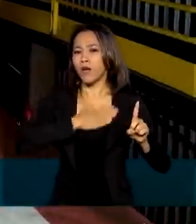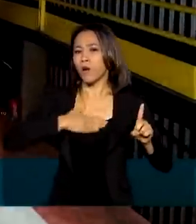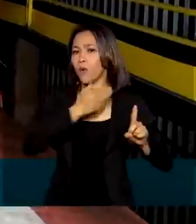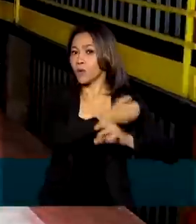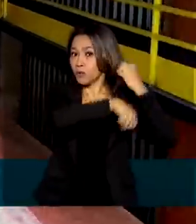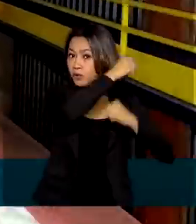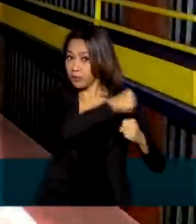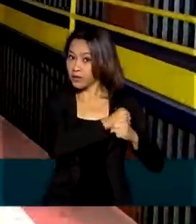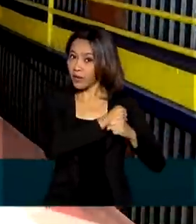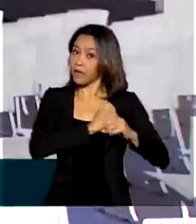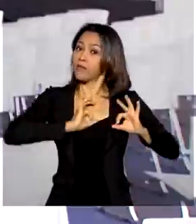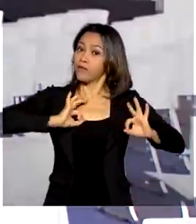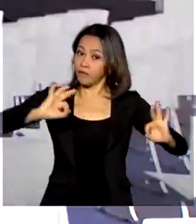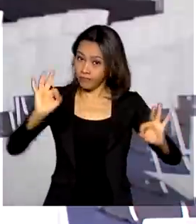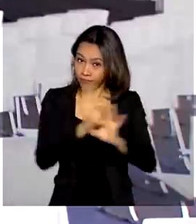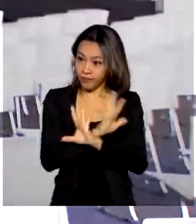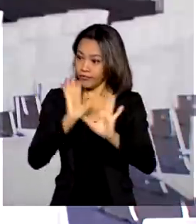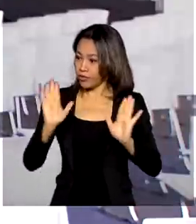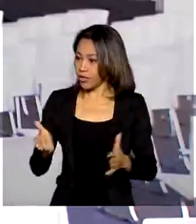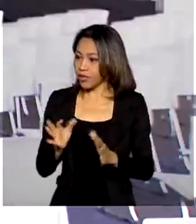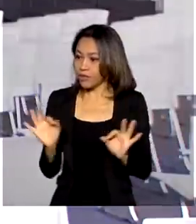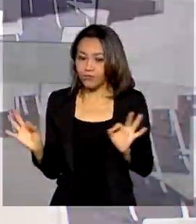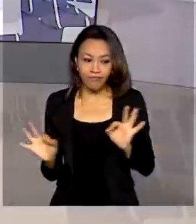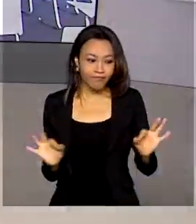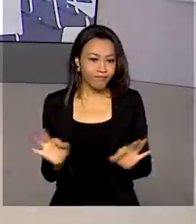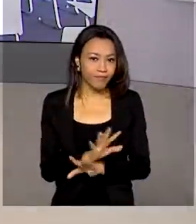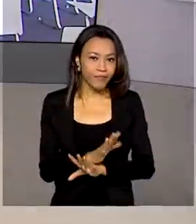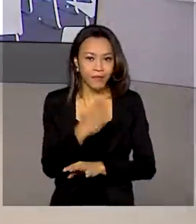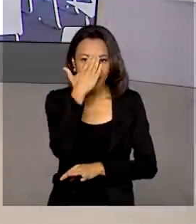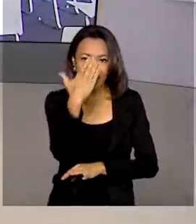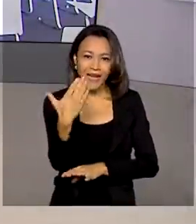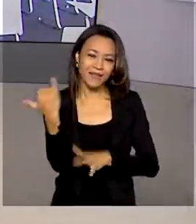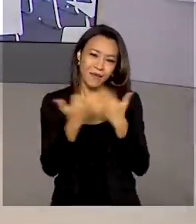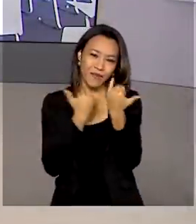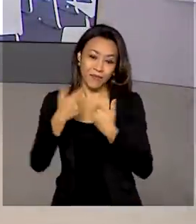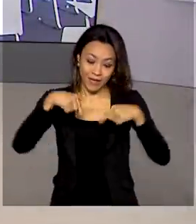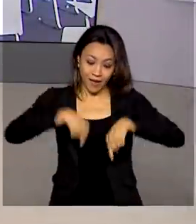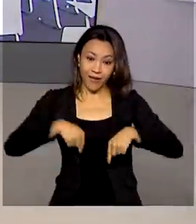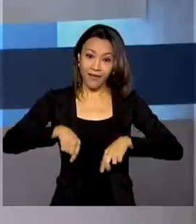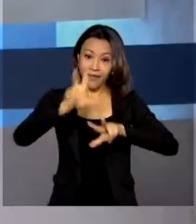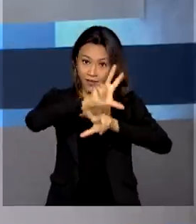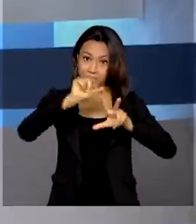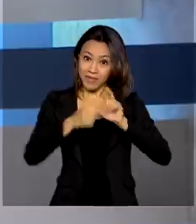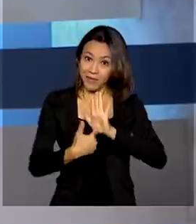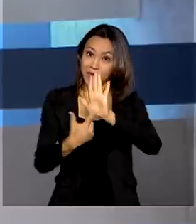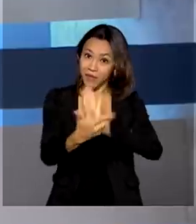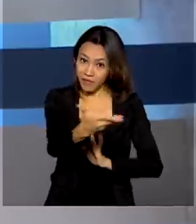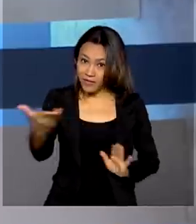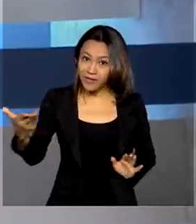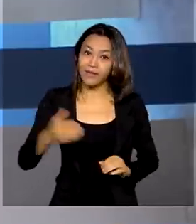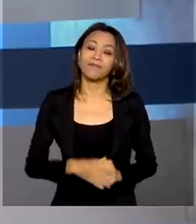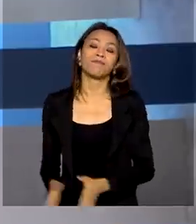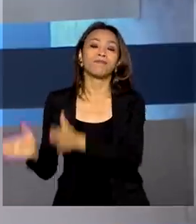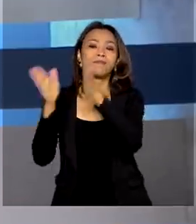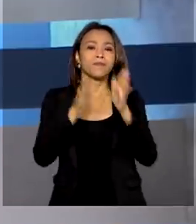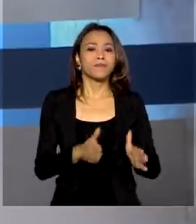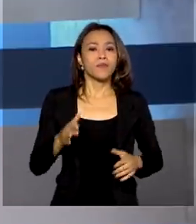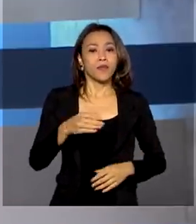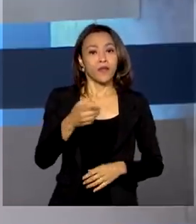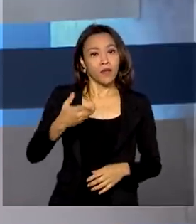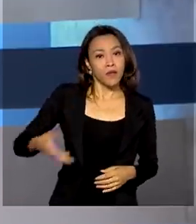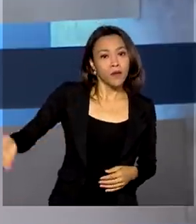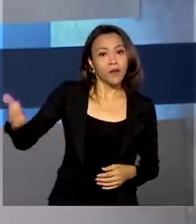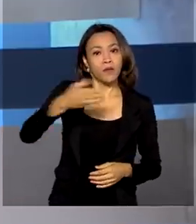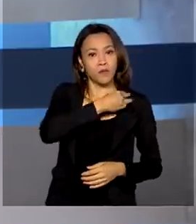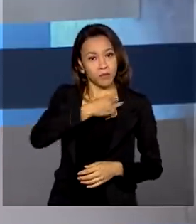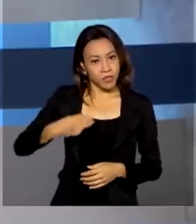estão concluídas, Renata. Tá certo, Manu. Obrigada pelas suas informações. A TV Brasil vai mostrar ao vivo para você essa cerimônia. E olha, os ministros da